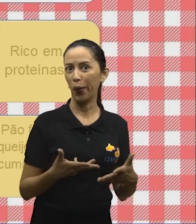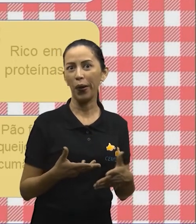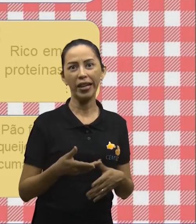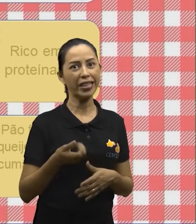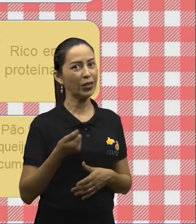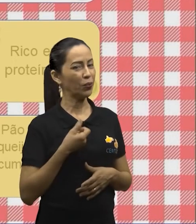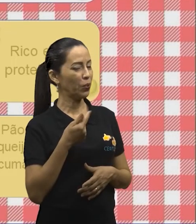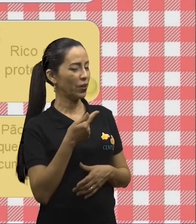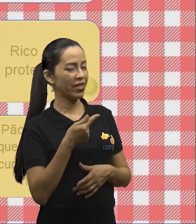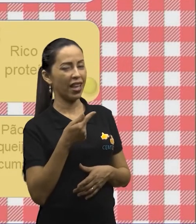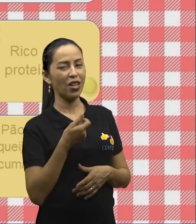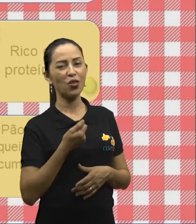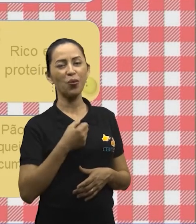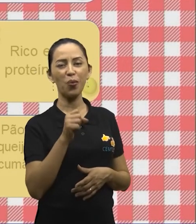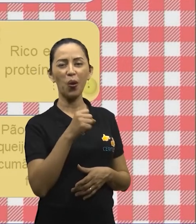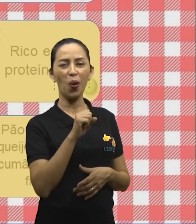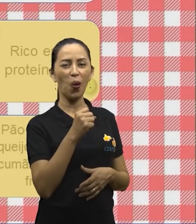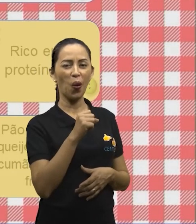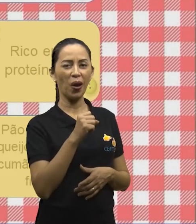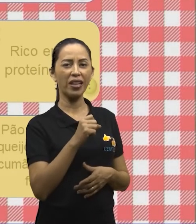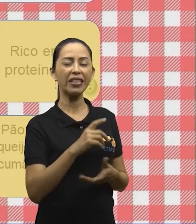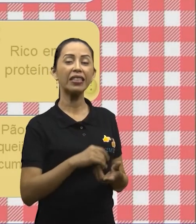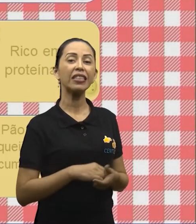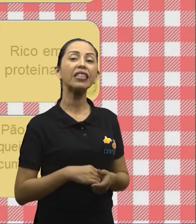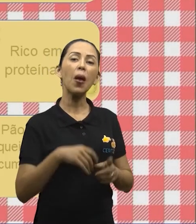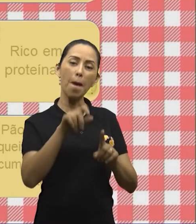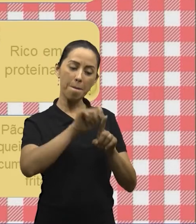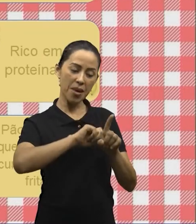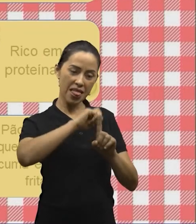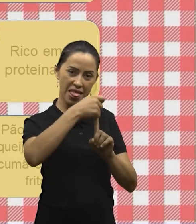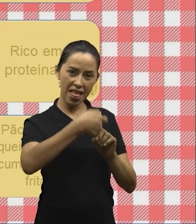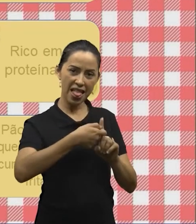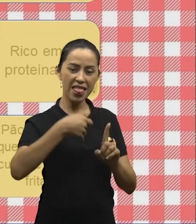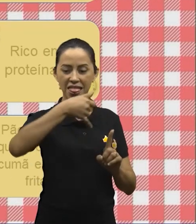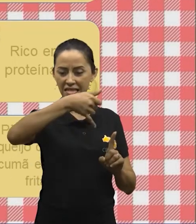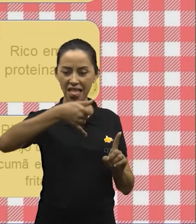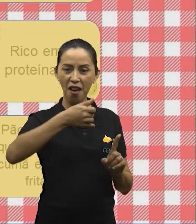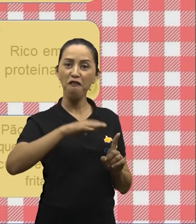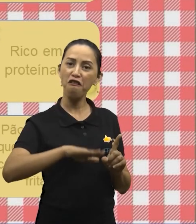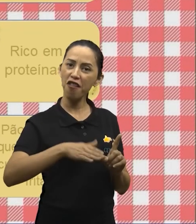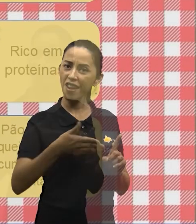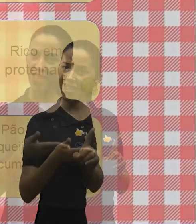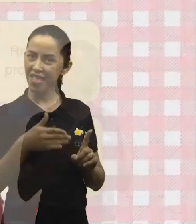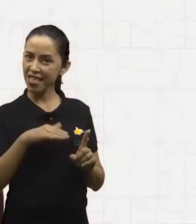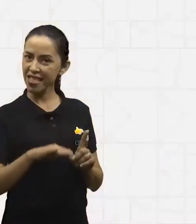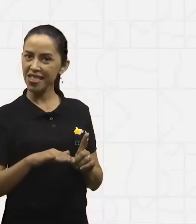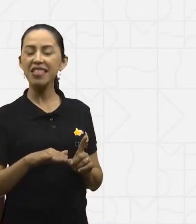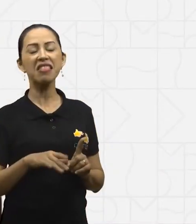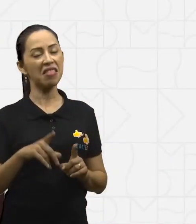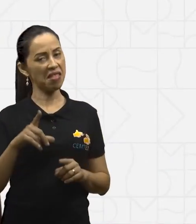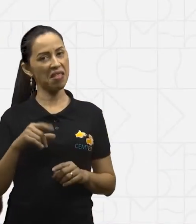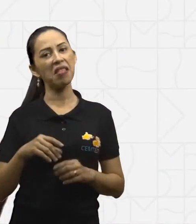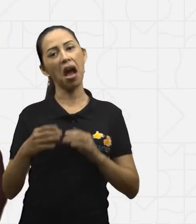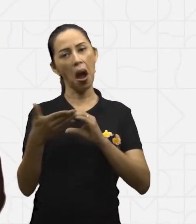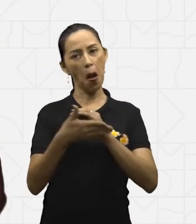Banana frita, fruta rica em carboidratos. Venceu, doutora Raiane!